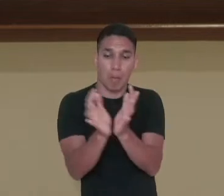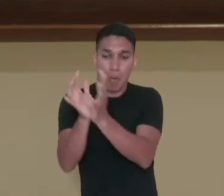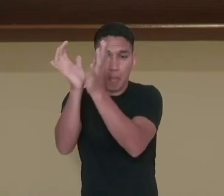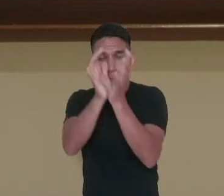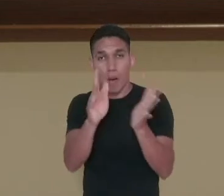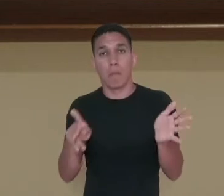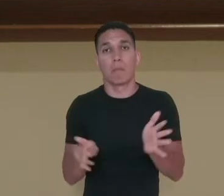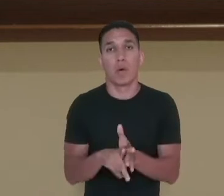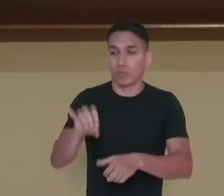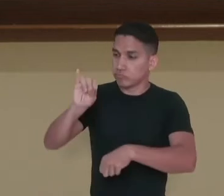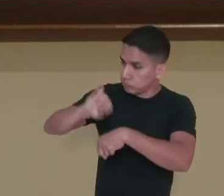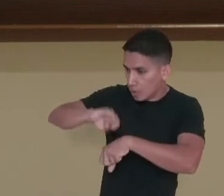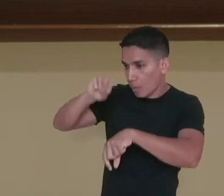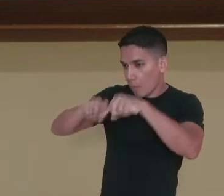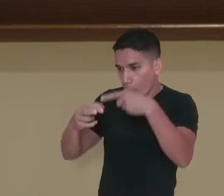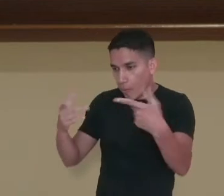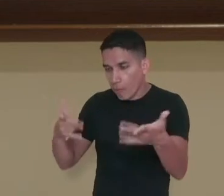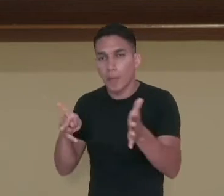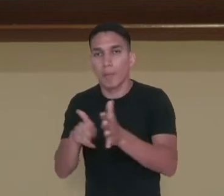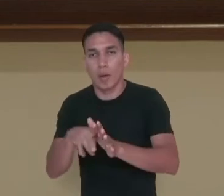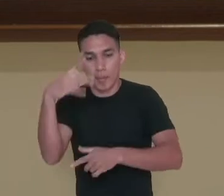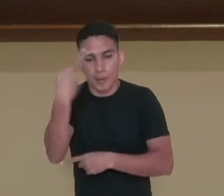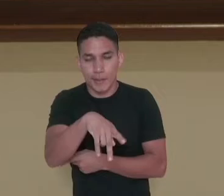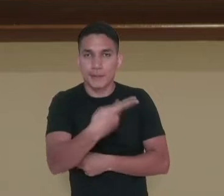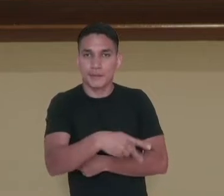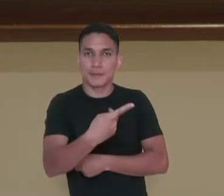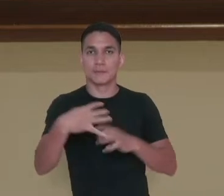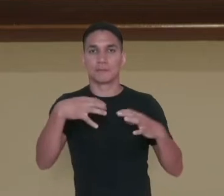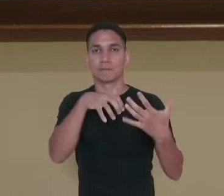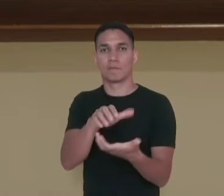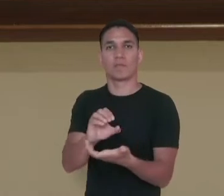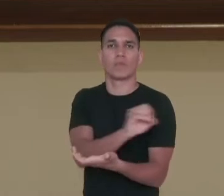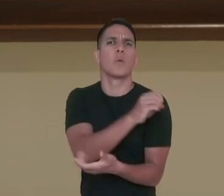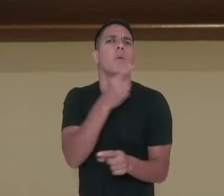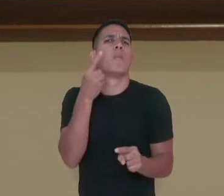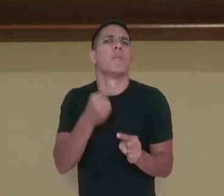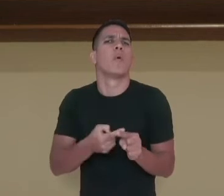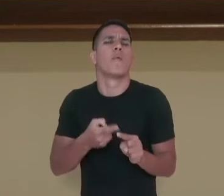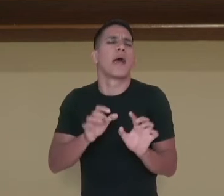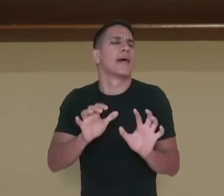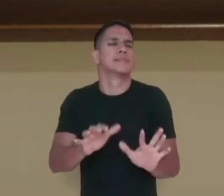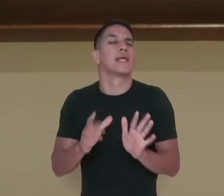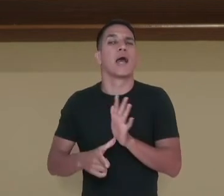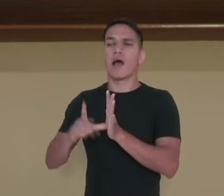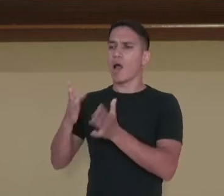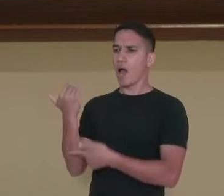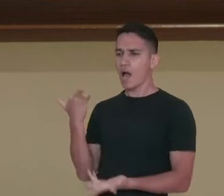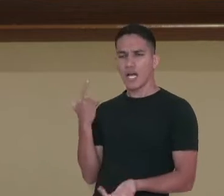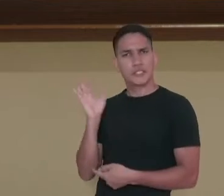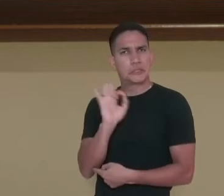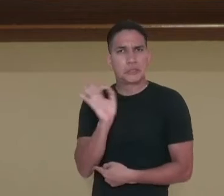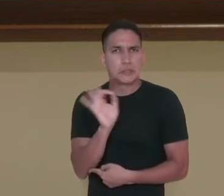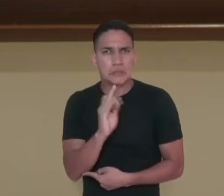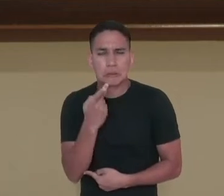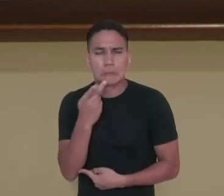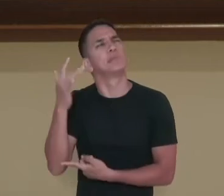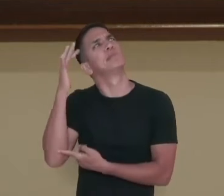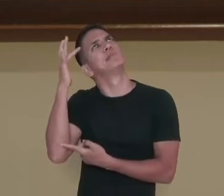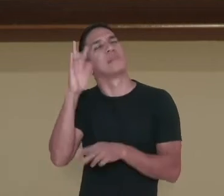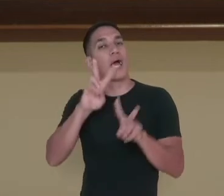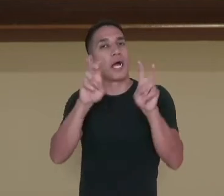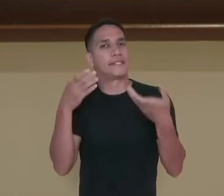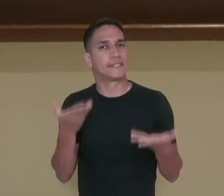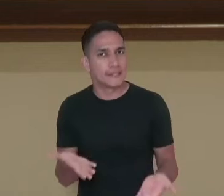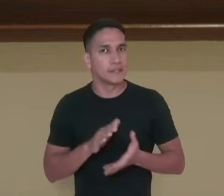instrumentos musicais do Ocidente. E por que será que antes alguém não tinha, ainda não havia pensado